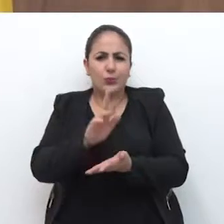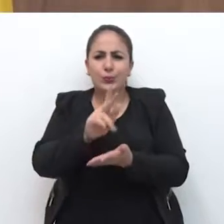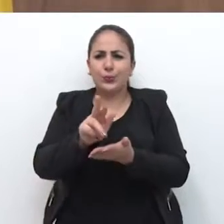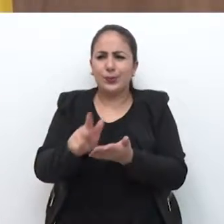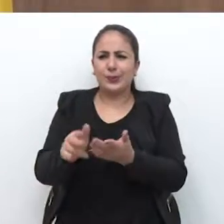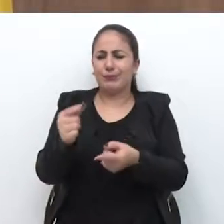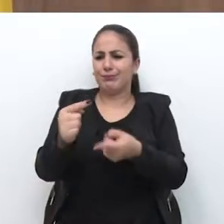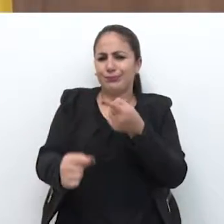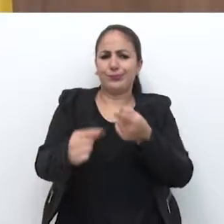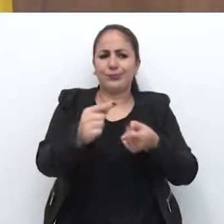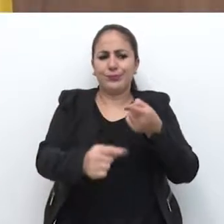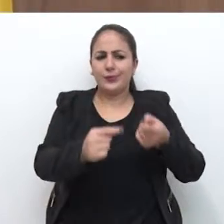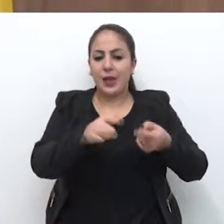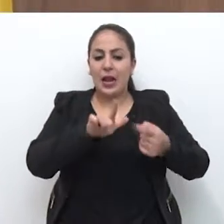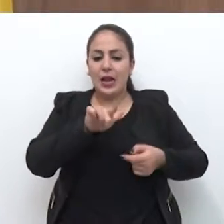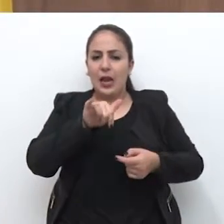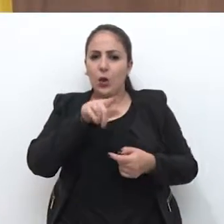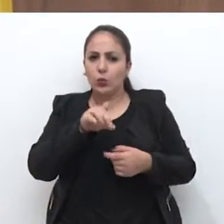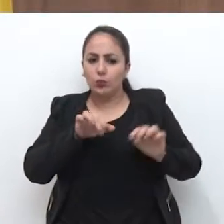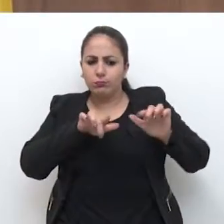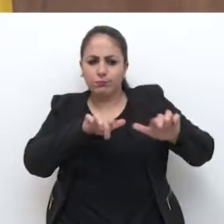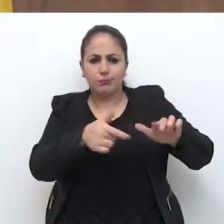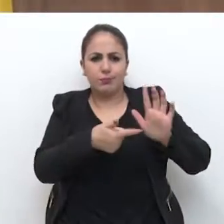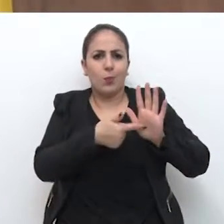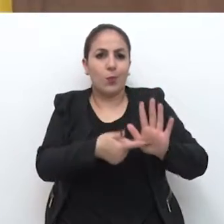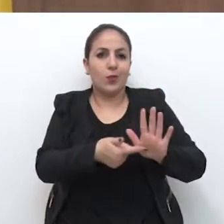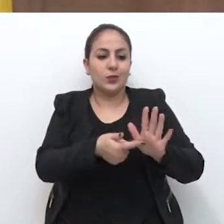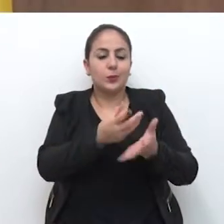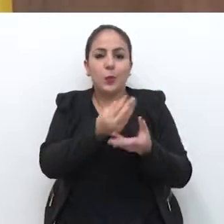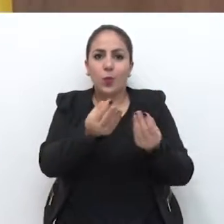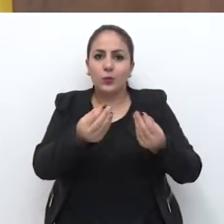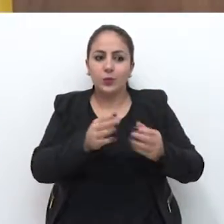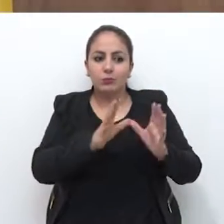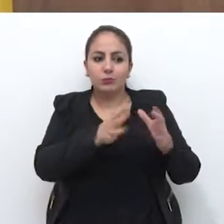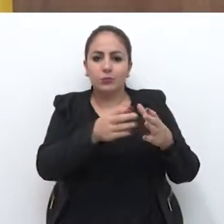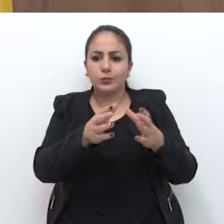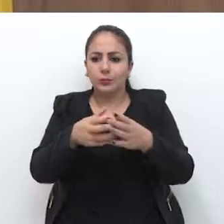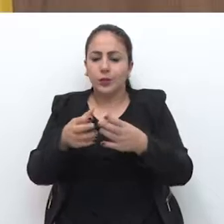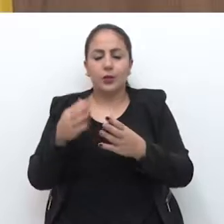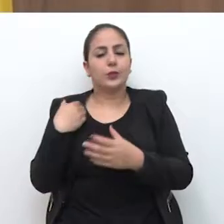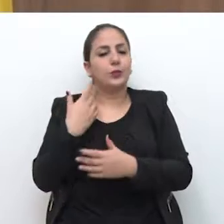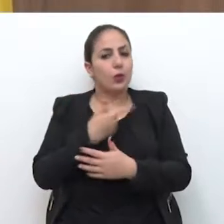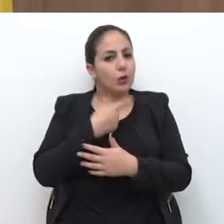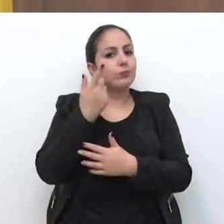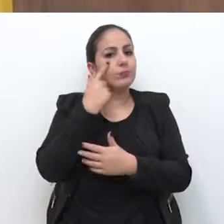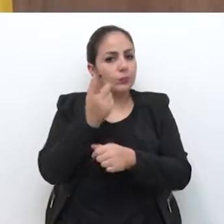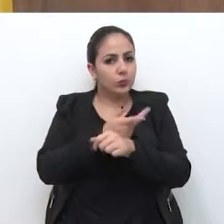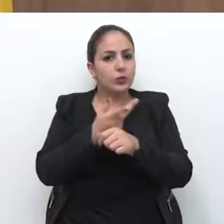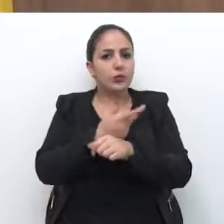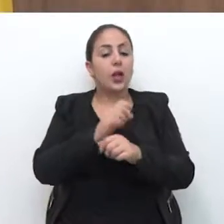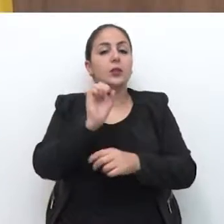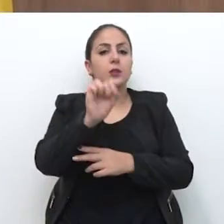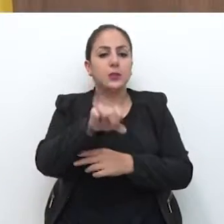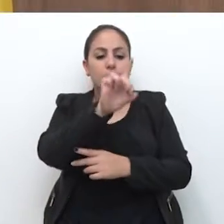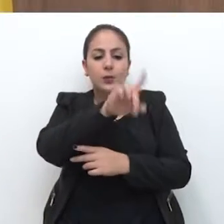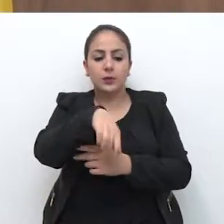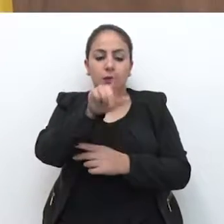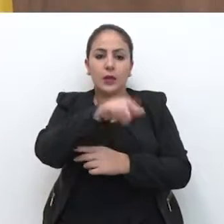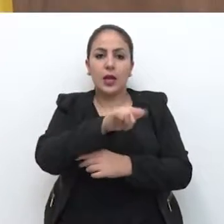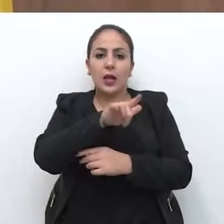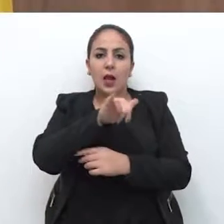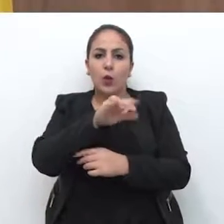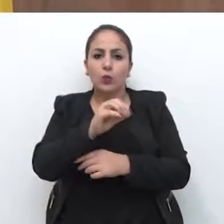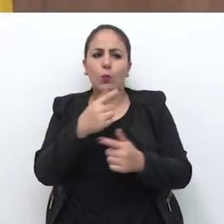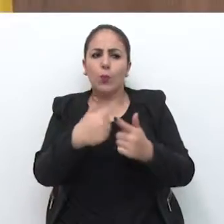uma série de incongruências que esse laudo apresenta, de dezenas de categorias, ao qual nós vamos buscar, sim, a impugnação desse laudo,